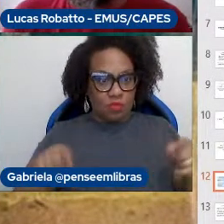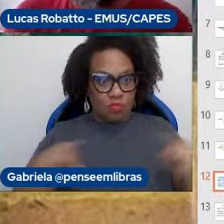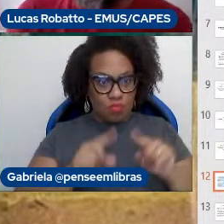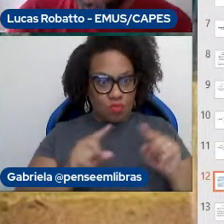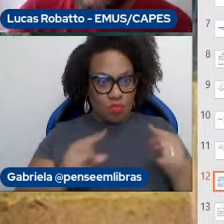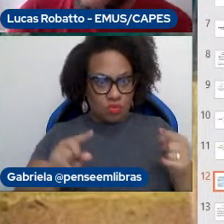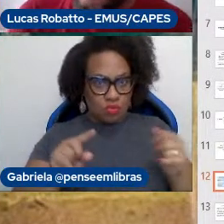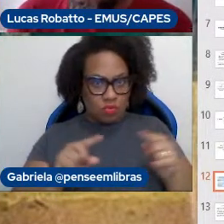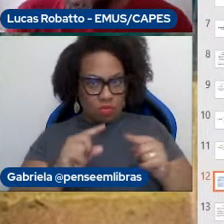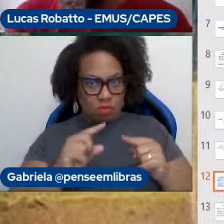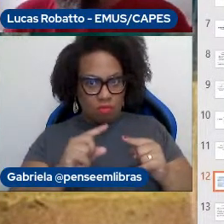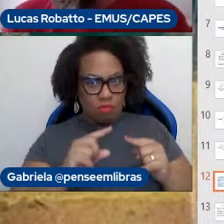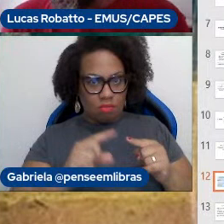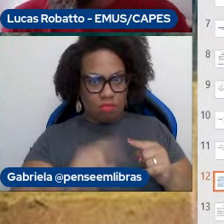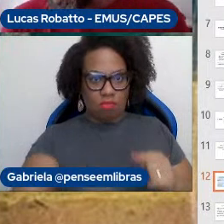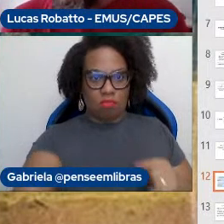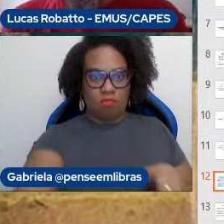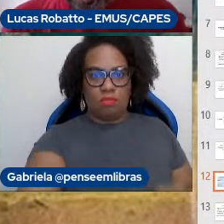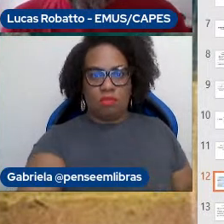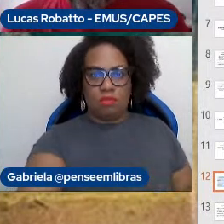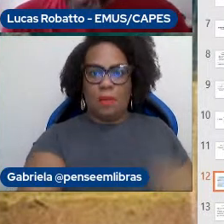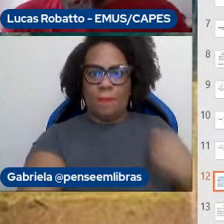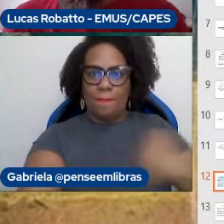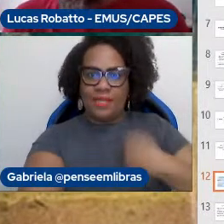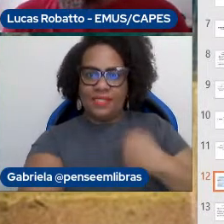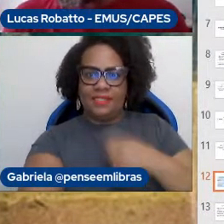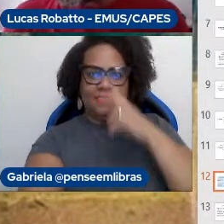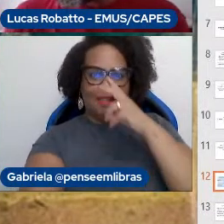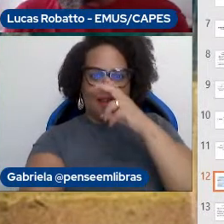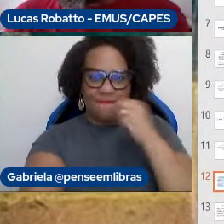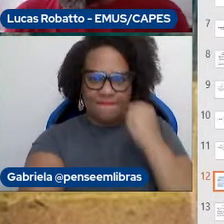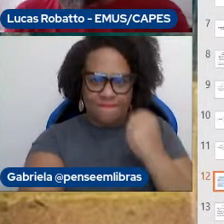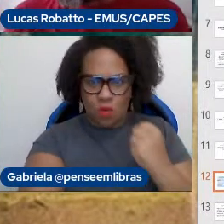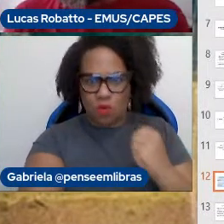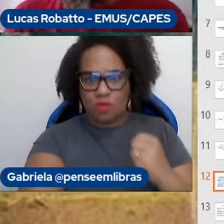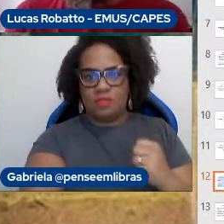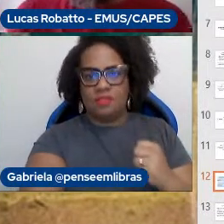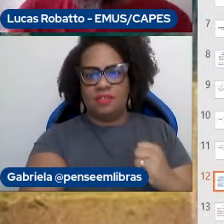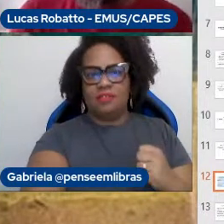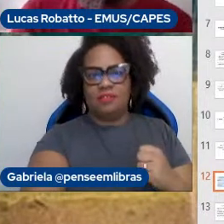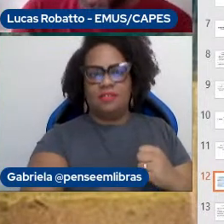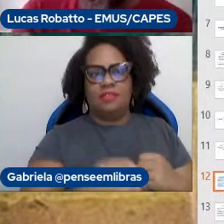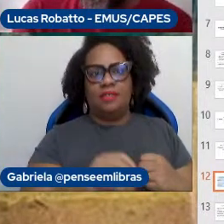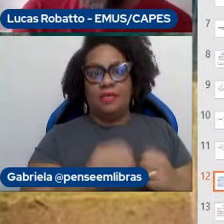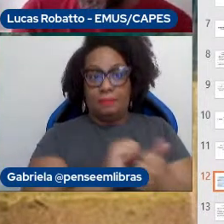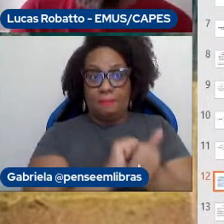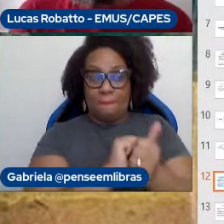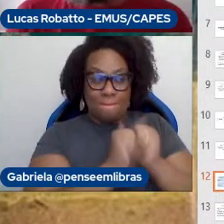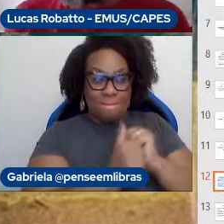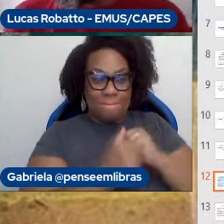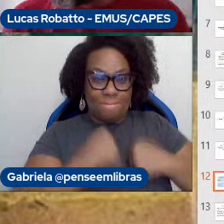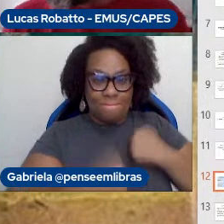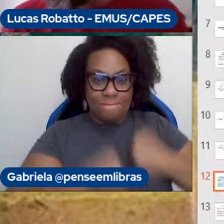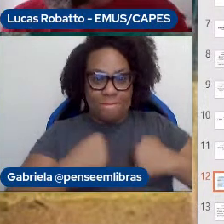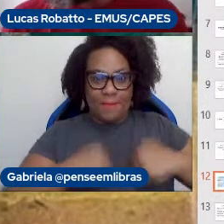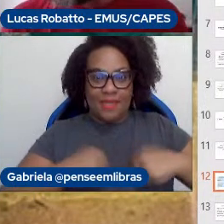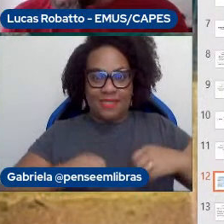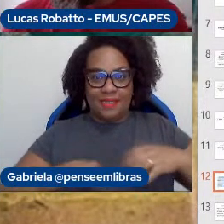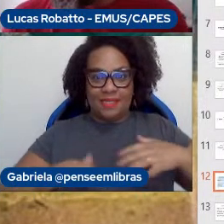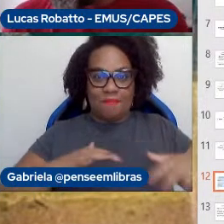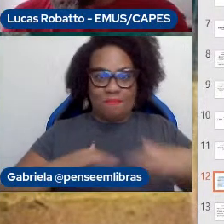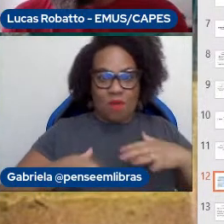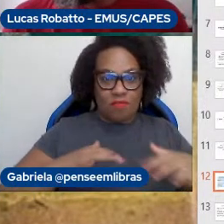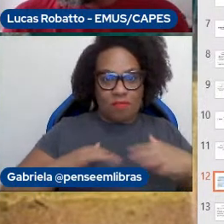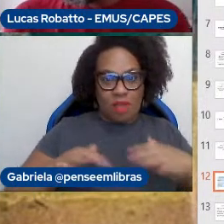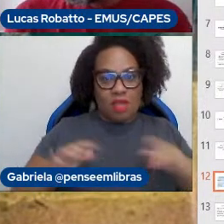Então, enquanto o atleta busca força, o músico vai buscar precisão. Os atletas tratam com macro-movimentos, os músicos com